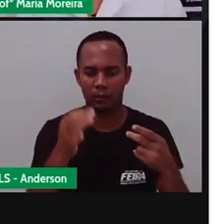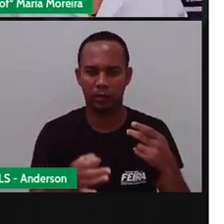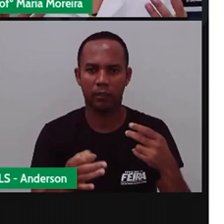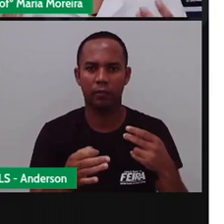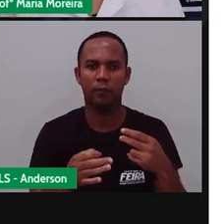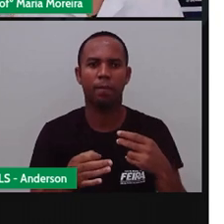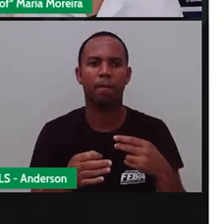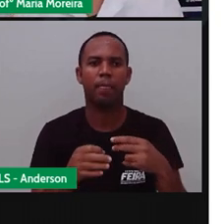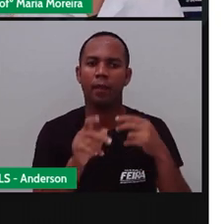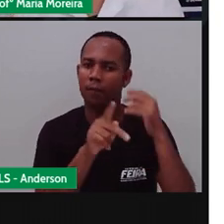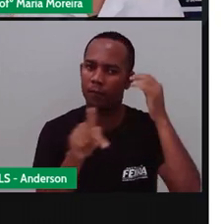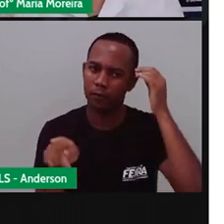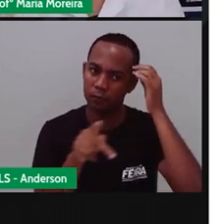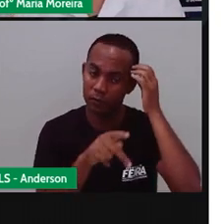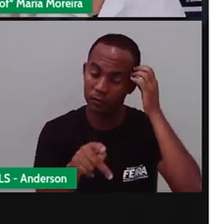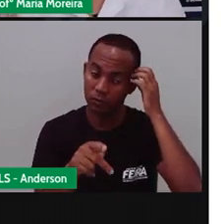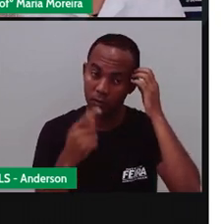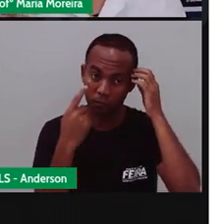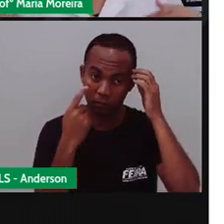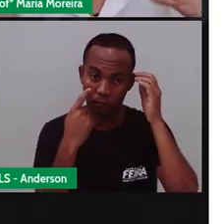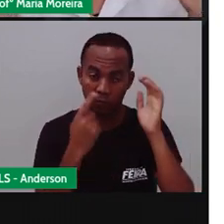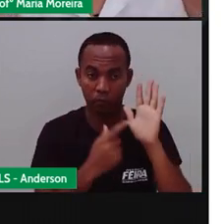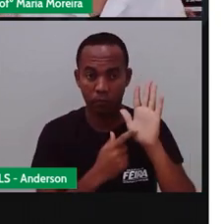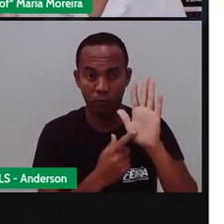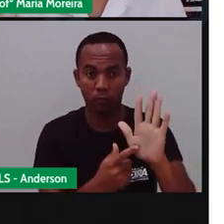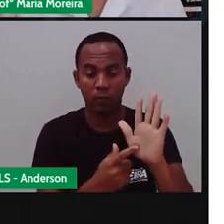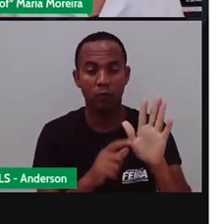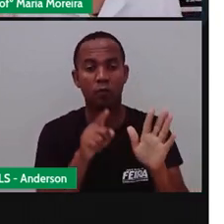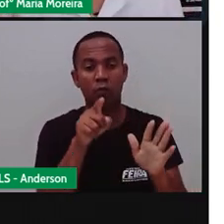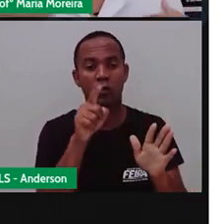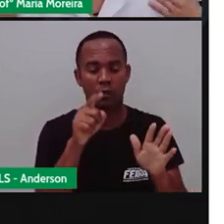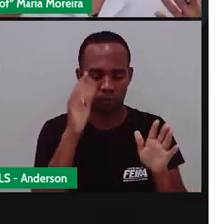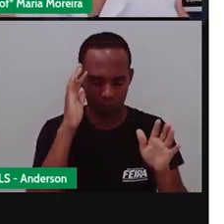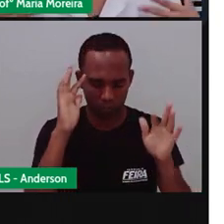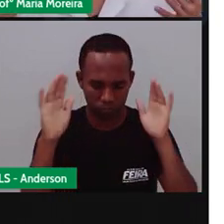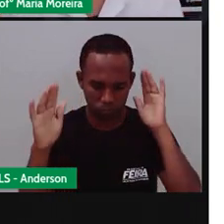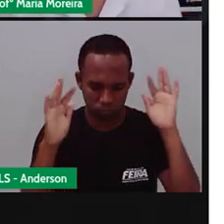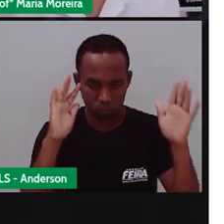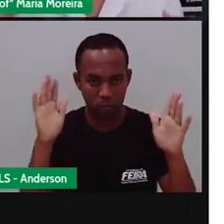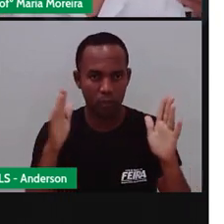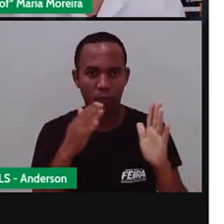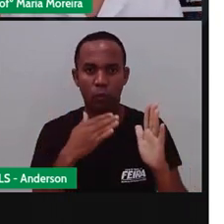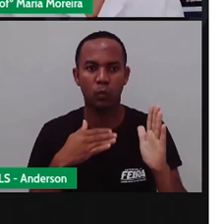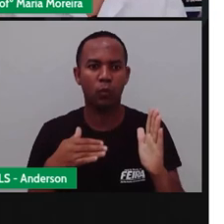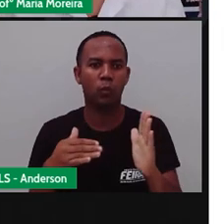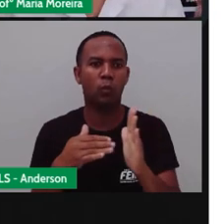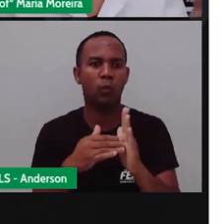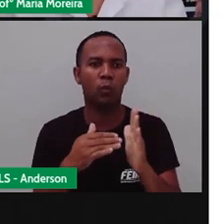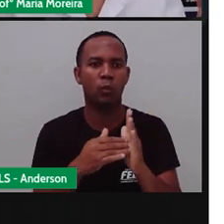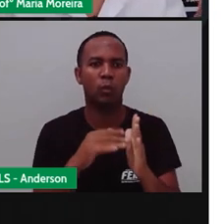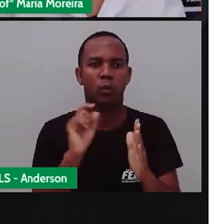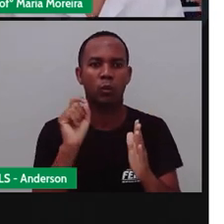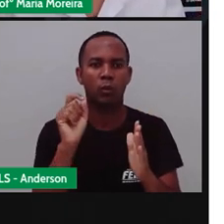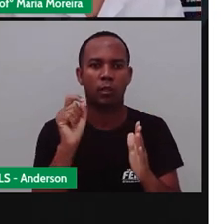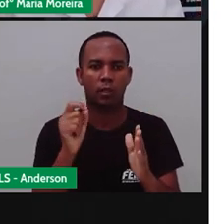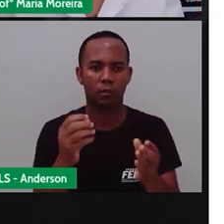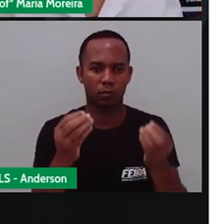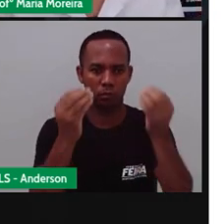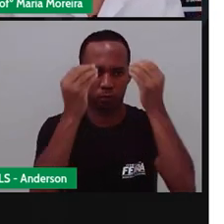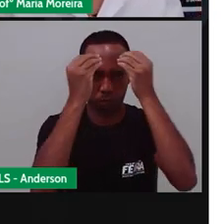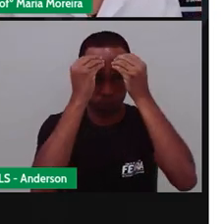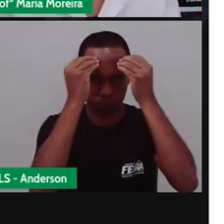E aí a Proja trouxe o texto de Américo, pediu que vocês imaginassem. E tudo isso o quê? Pra gente fixar o conteúdo de